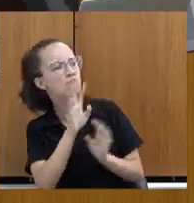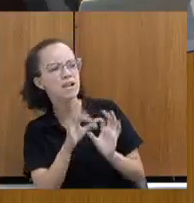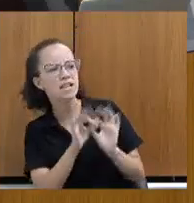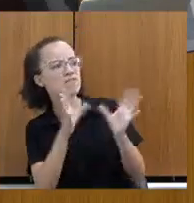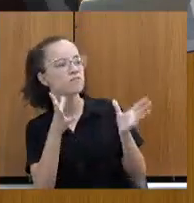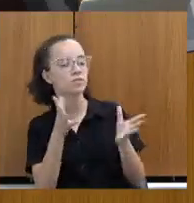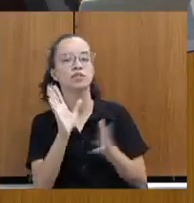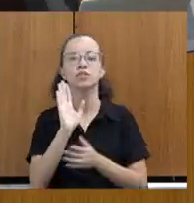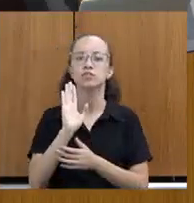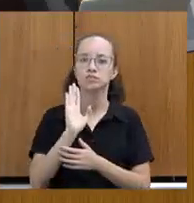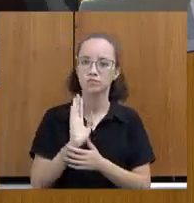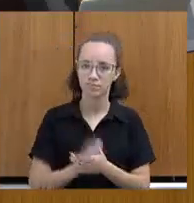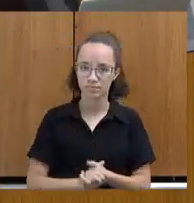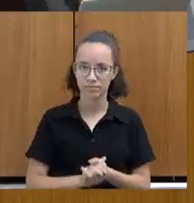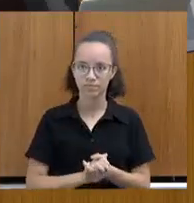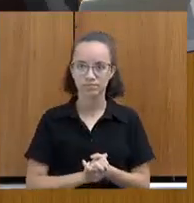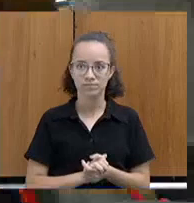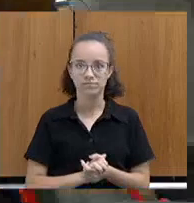acessamos isso?